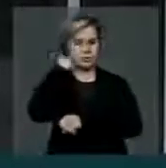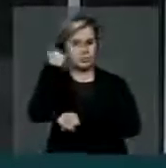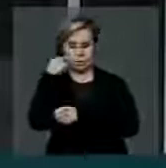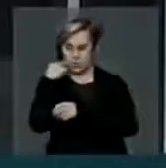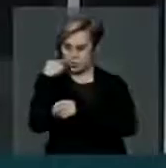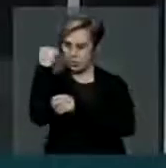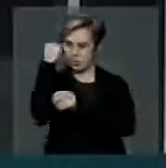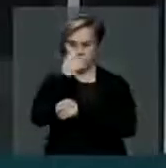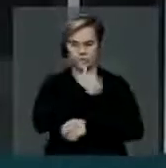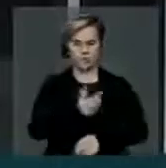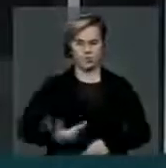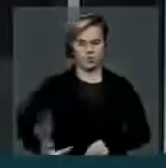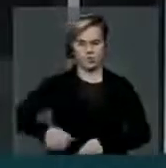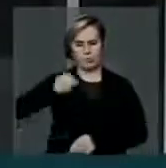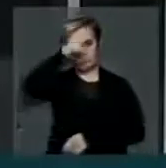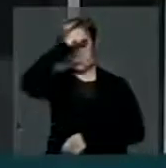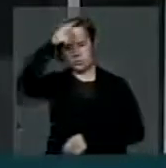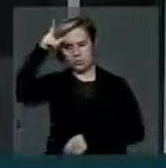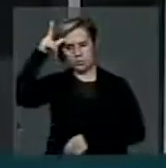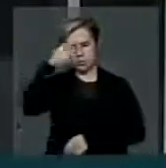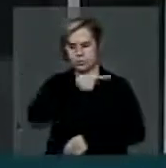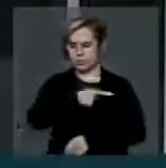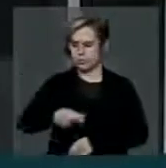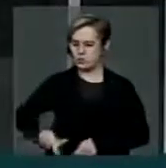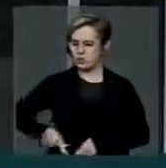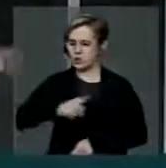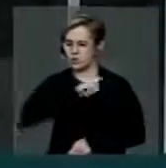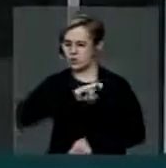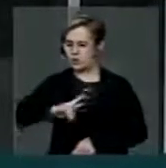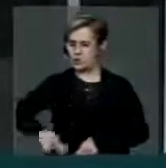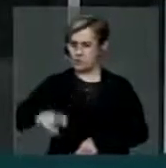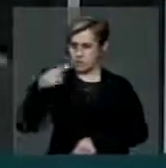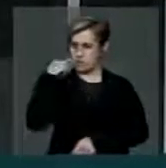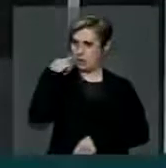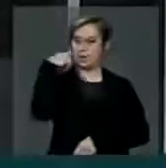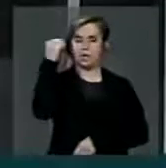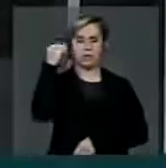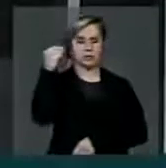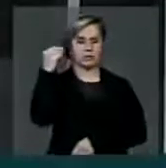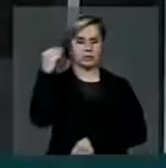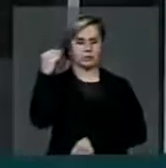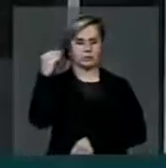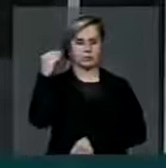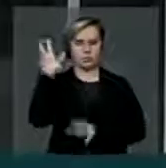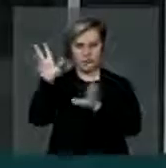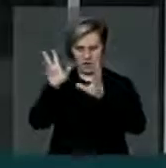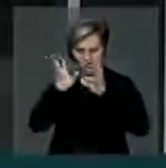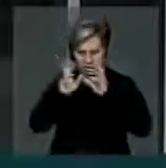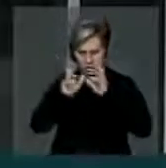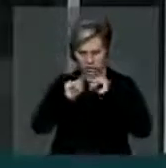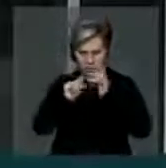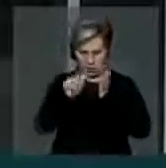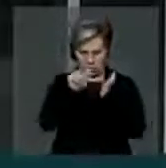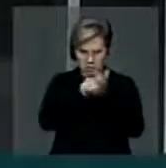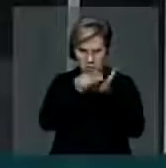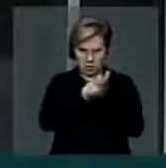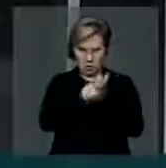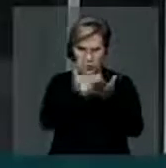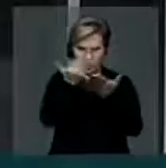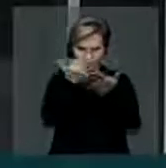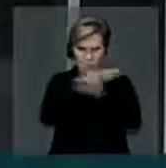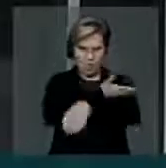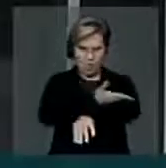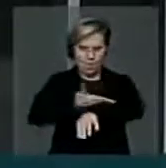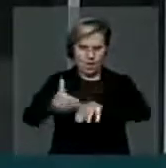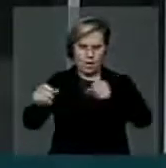governadores, prefeitos e presidência da República, não pode receber uma procuração em branco para fazer o que